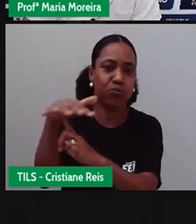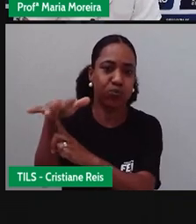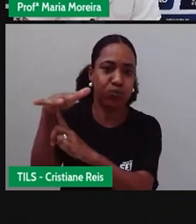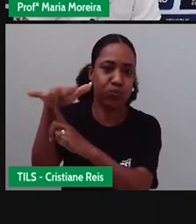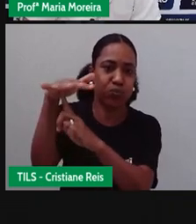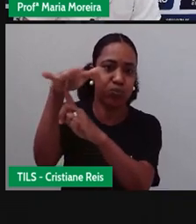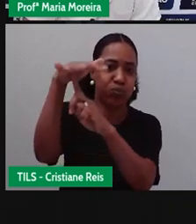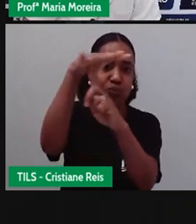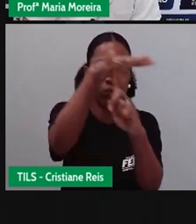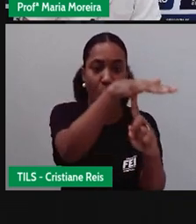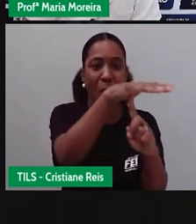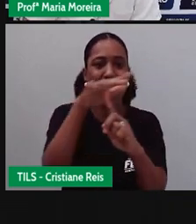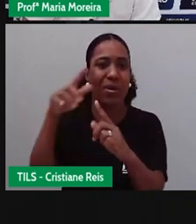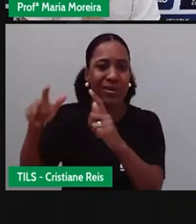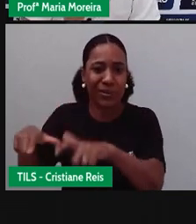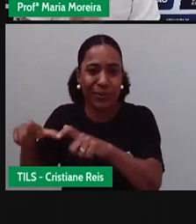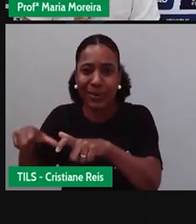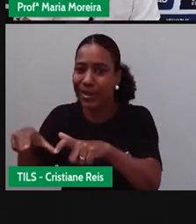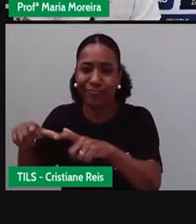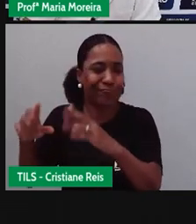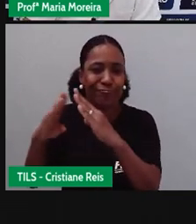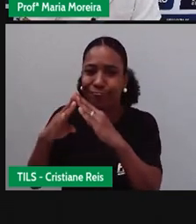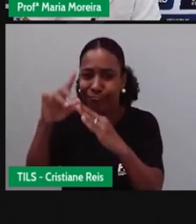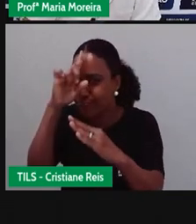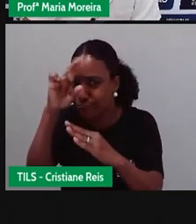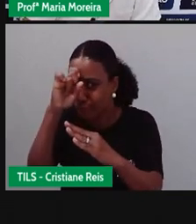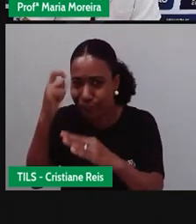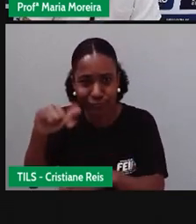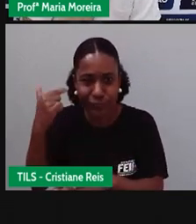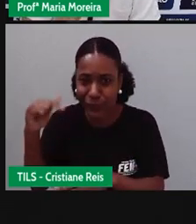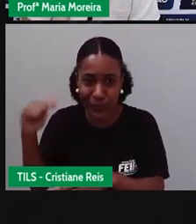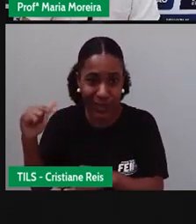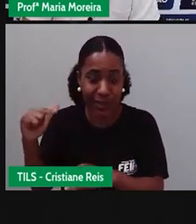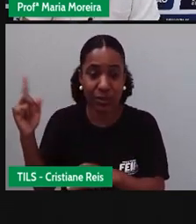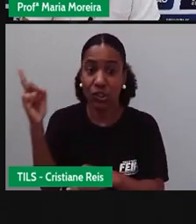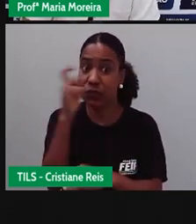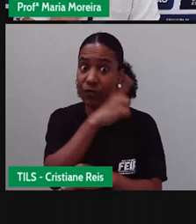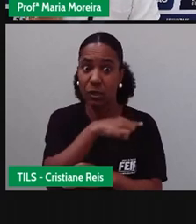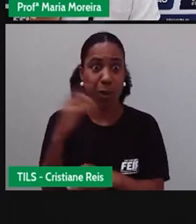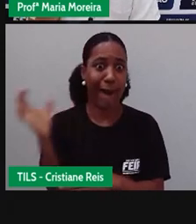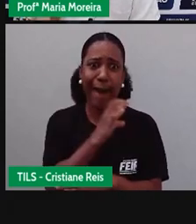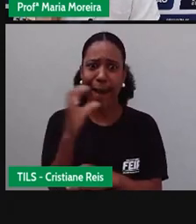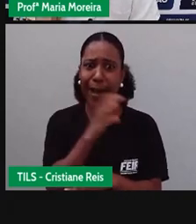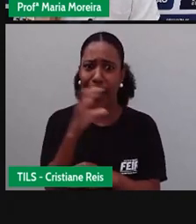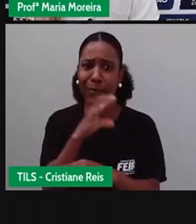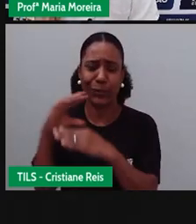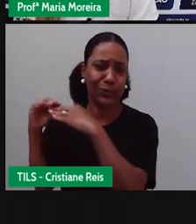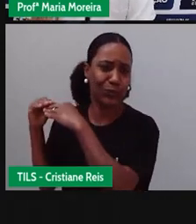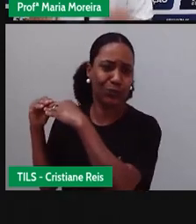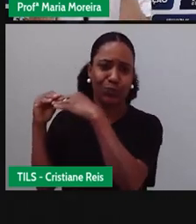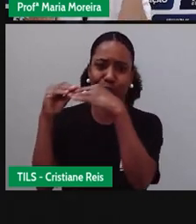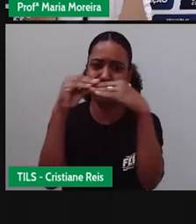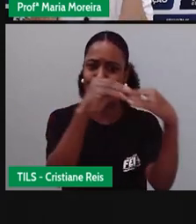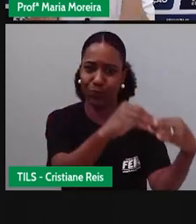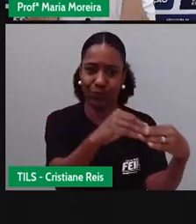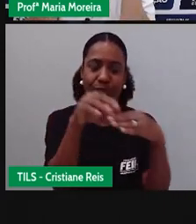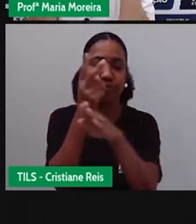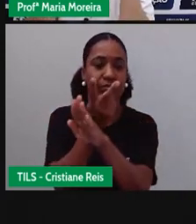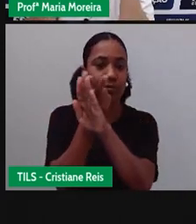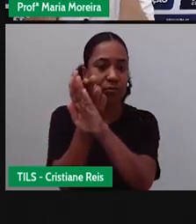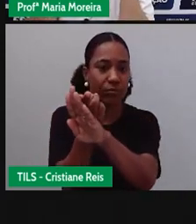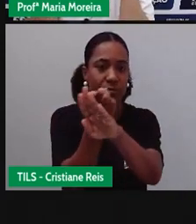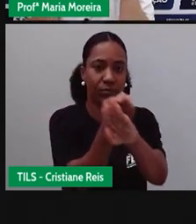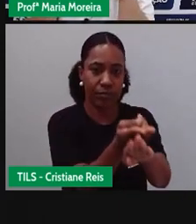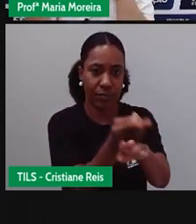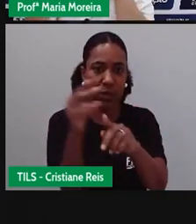era de difícil acesso. Uma das duas coisas, certo? Então, por isso, né, ser um helicóptero. Então, percebam que a